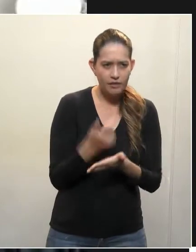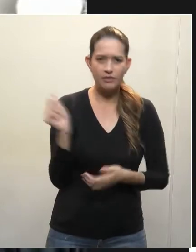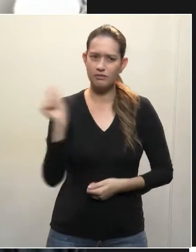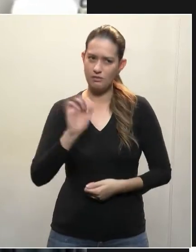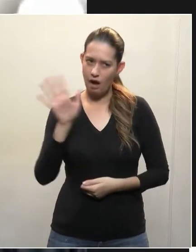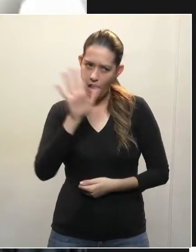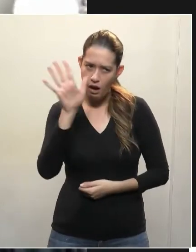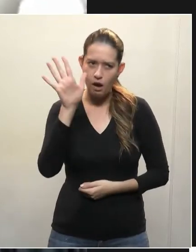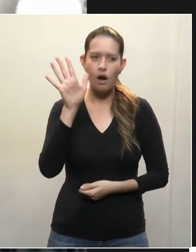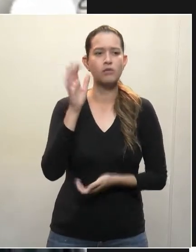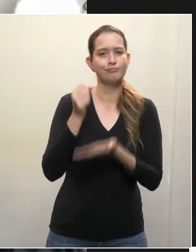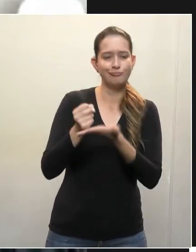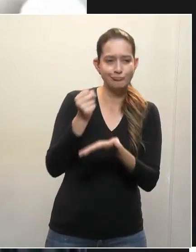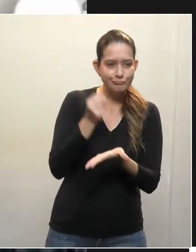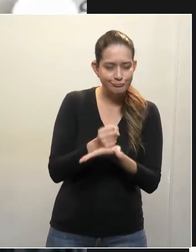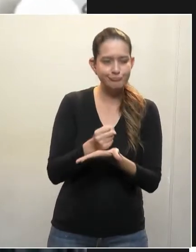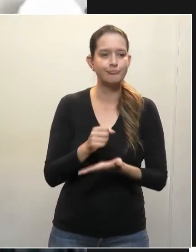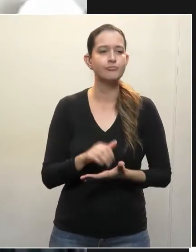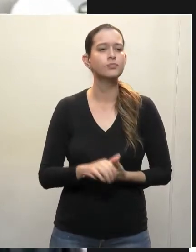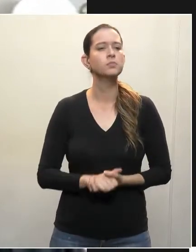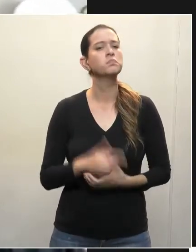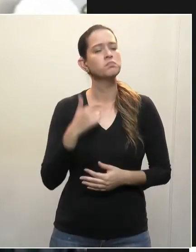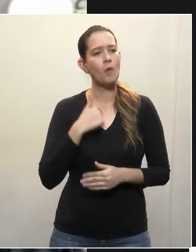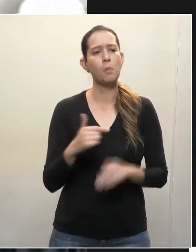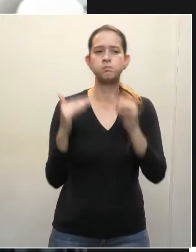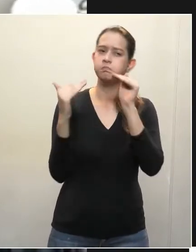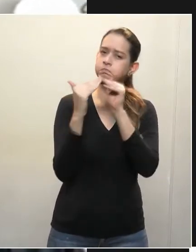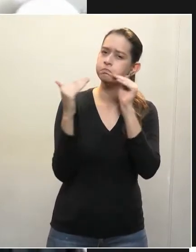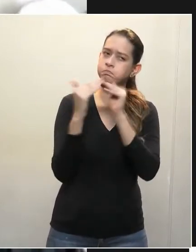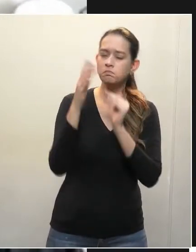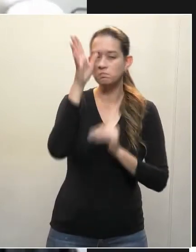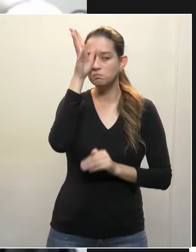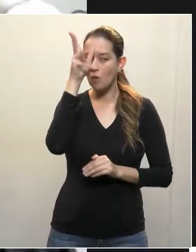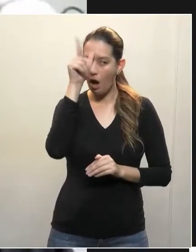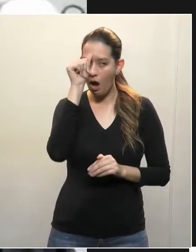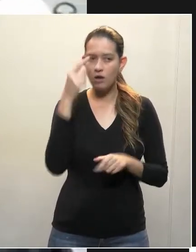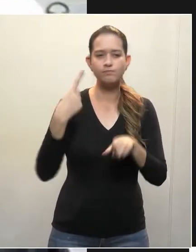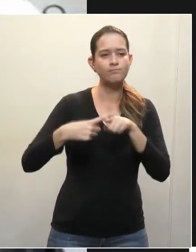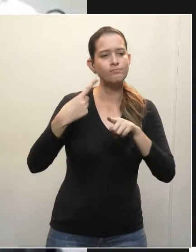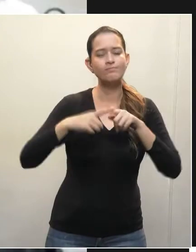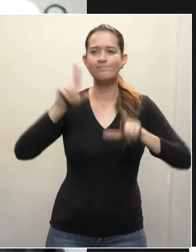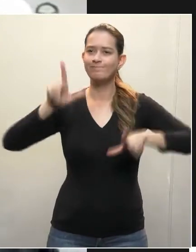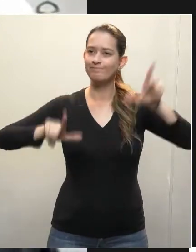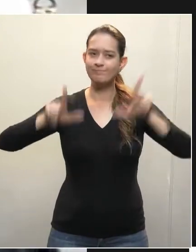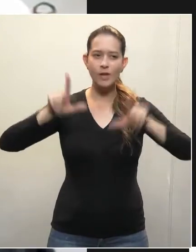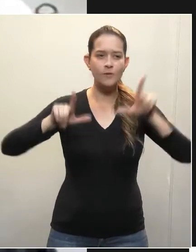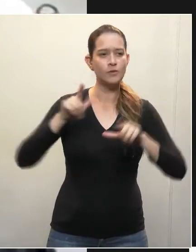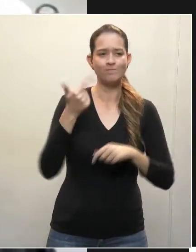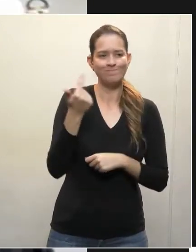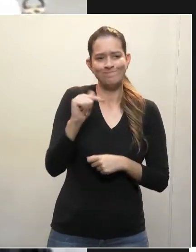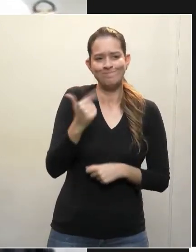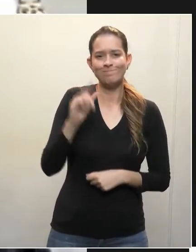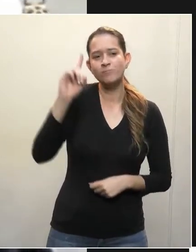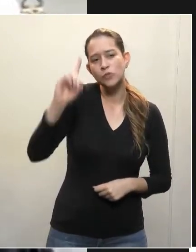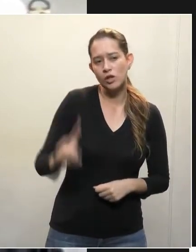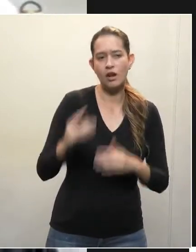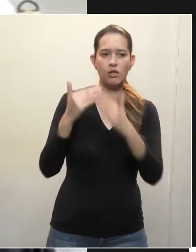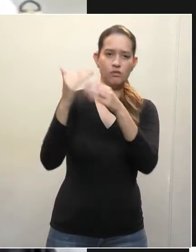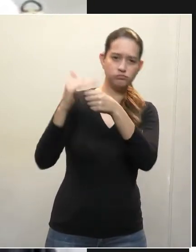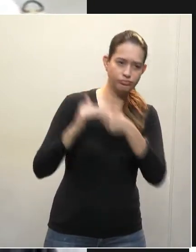fala do deputado Galo que o veículo de comunicação não tem direito nenhum de se intrometer, né, ou até de